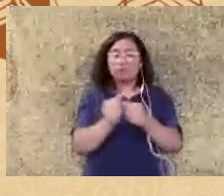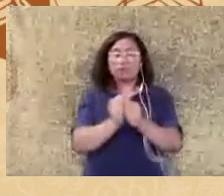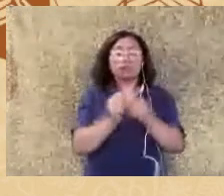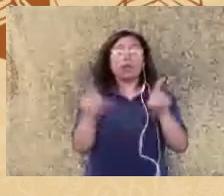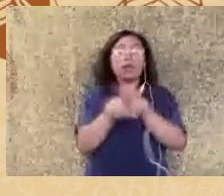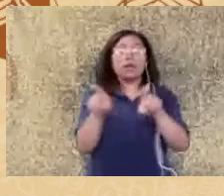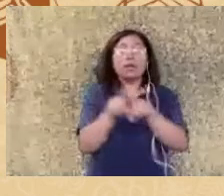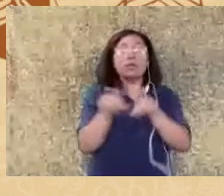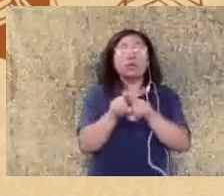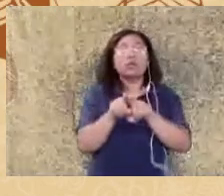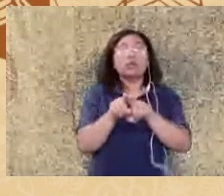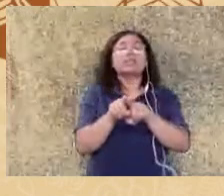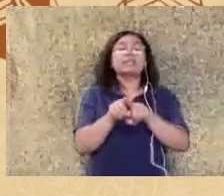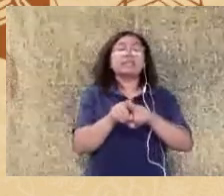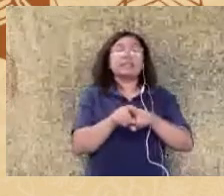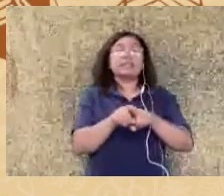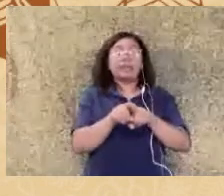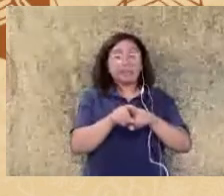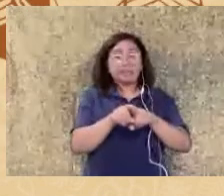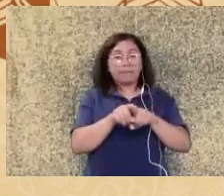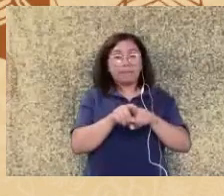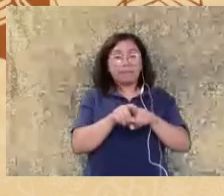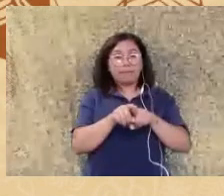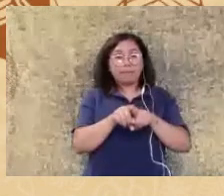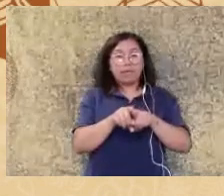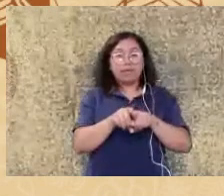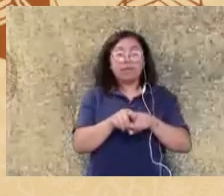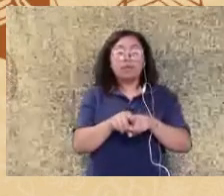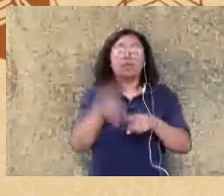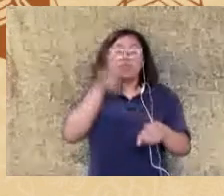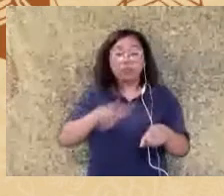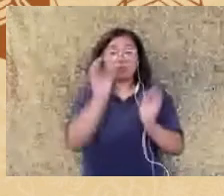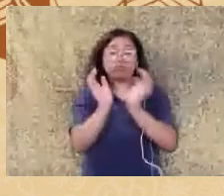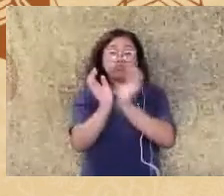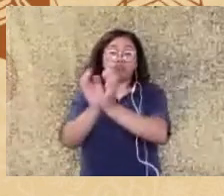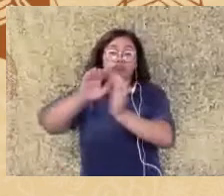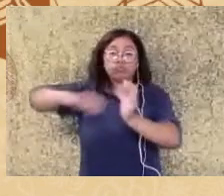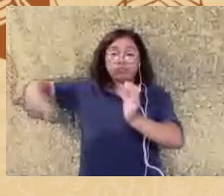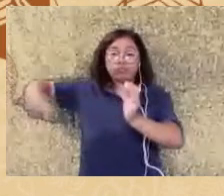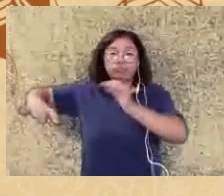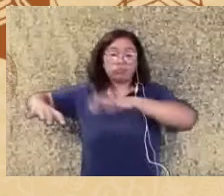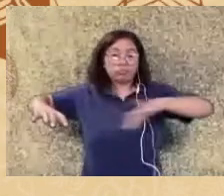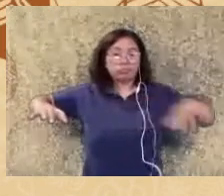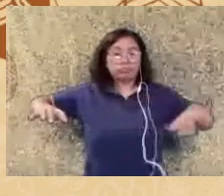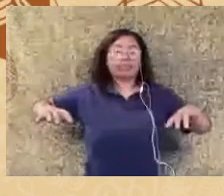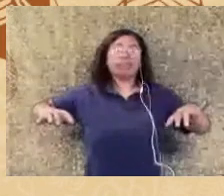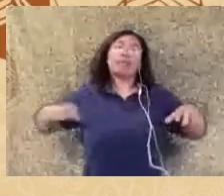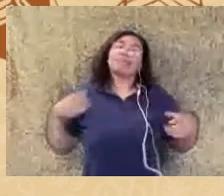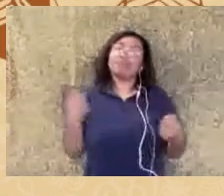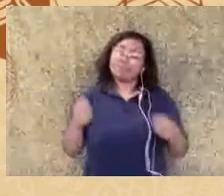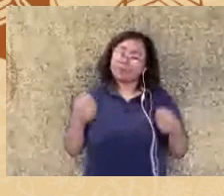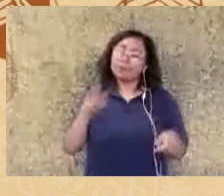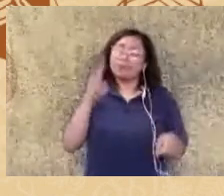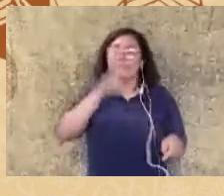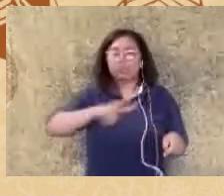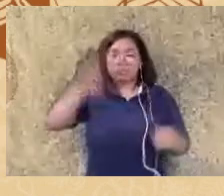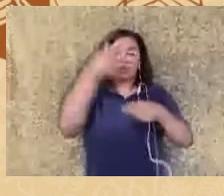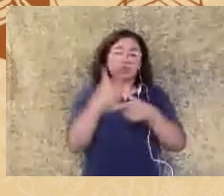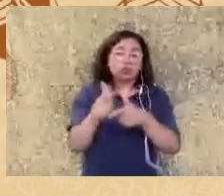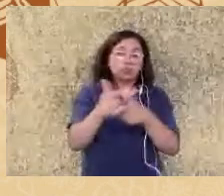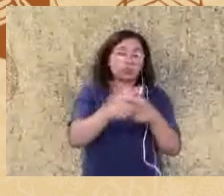questão das amostras né então a gente tem vários problemas com a amostragem a estratificação dos participantes